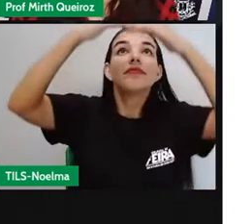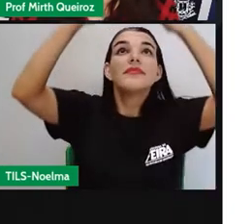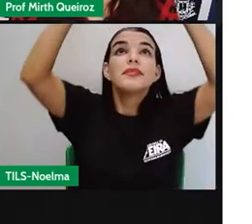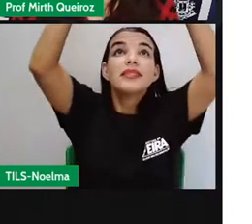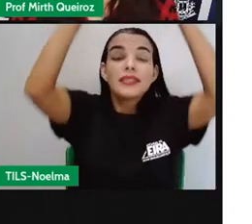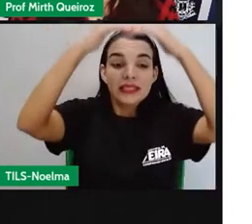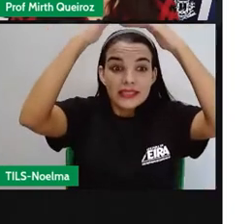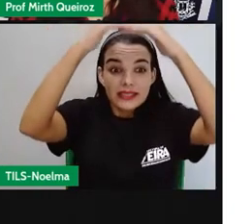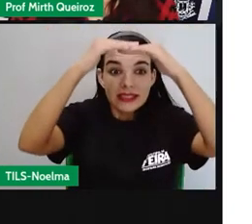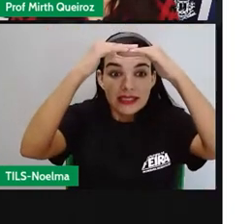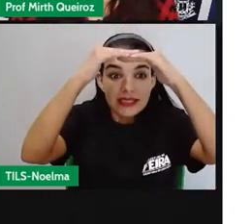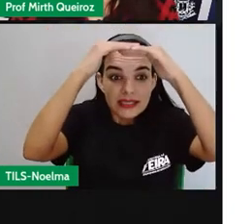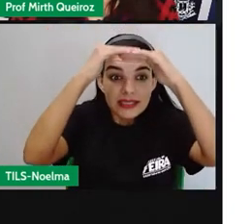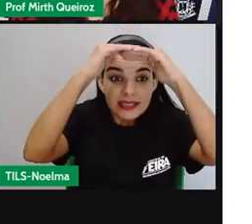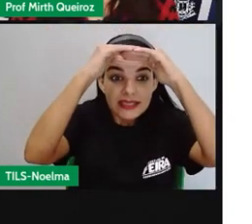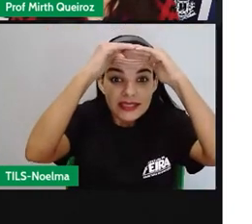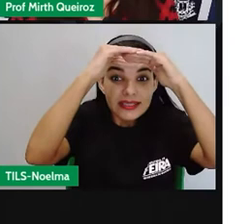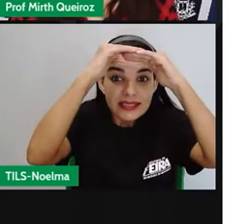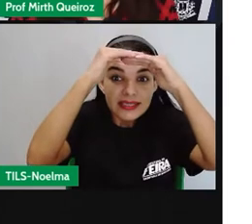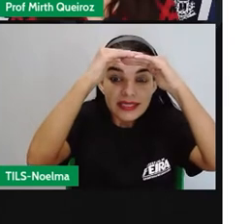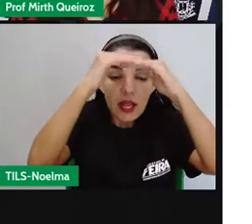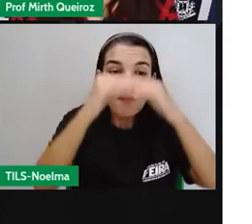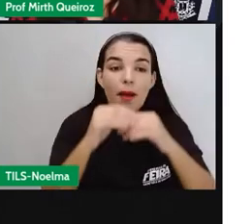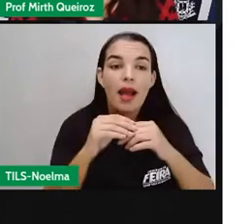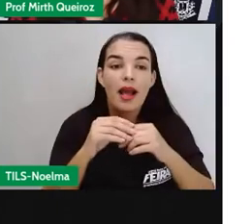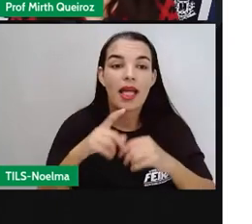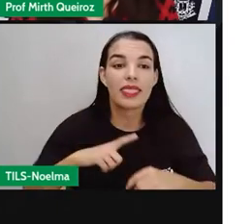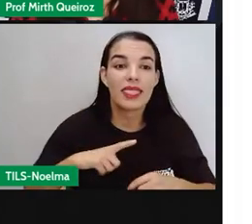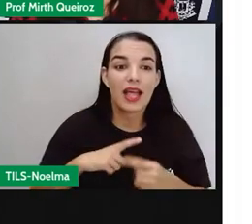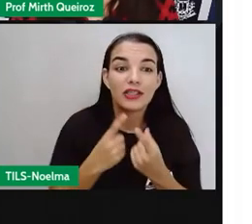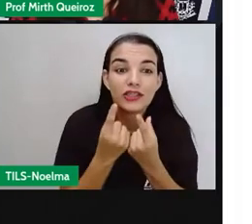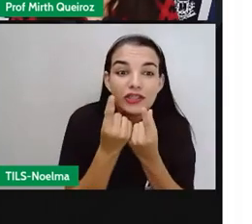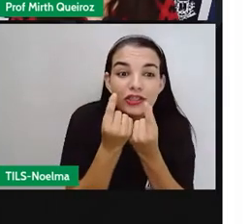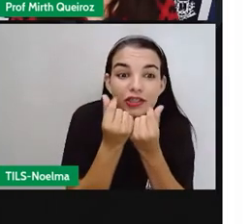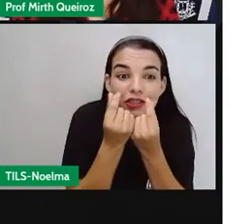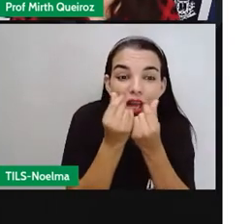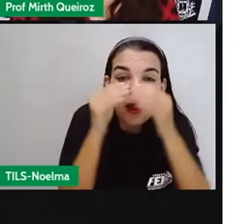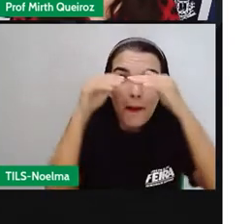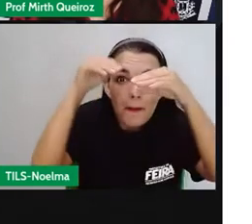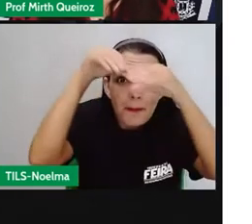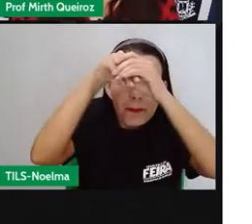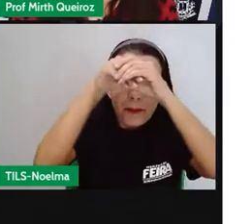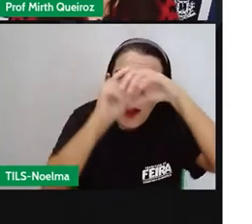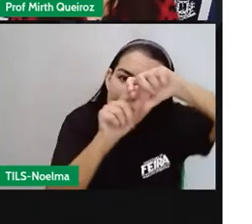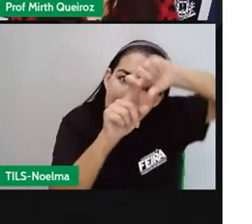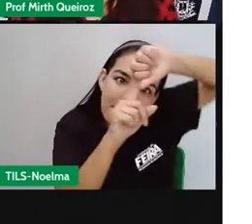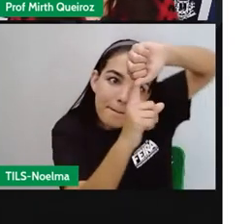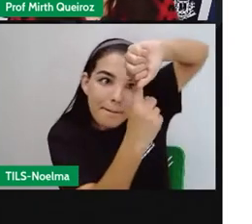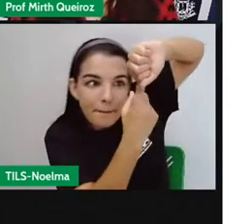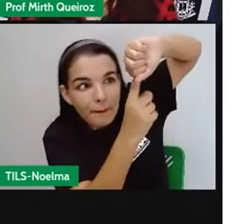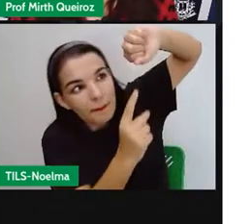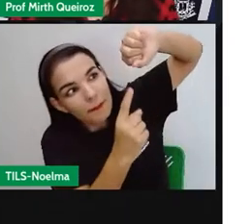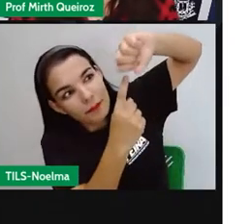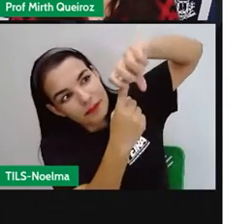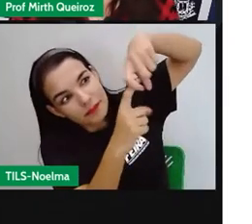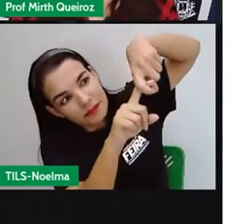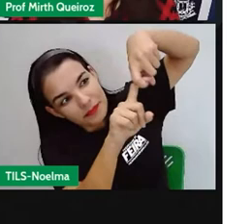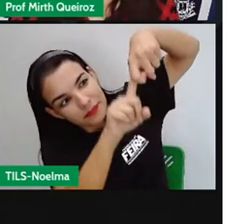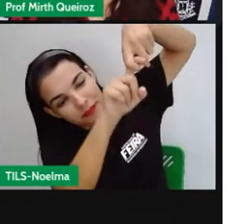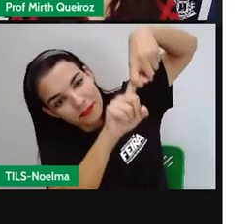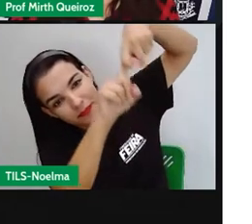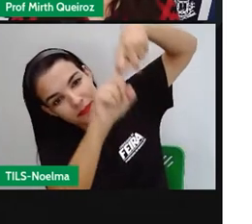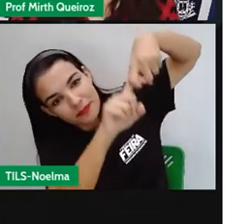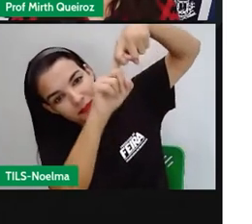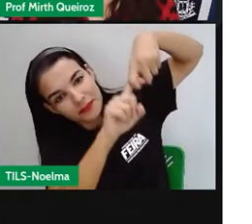triângulo de madeira a qual deve ser amarrado dinheiro, uma cédula de valor alto ou um